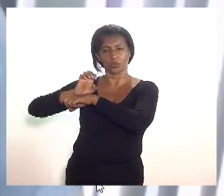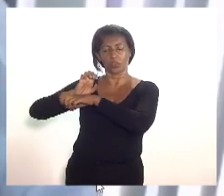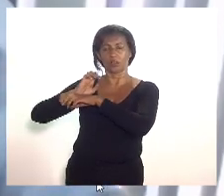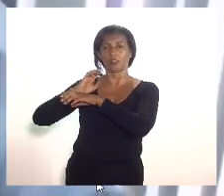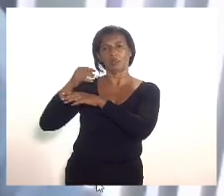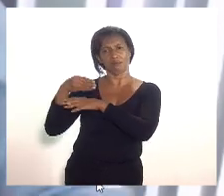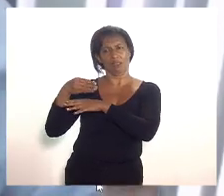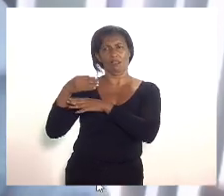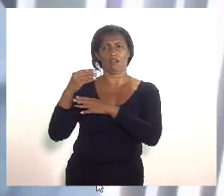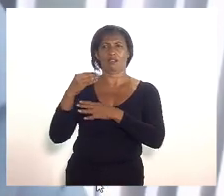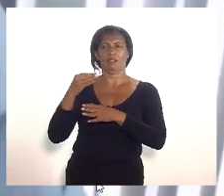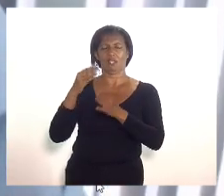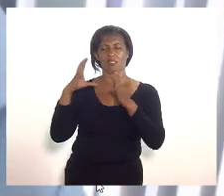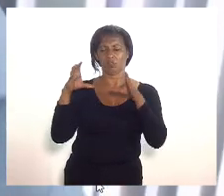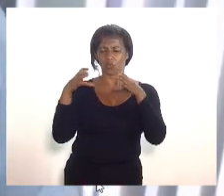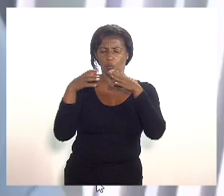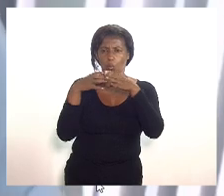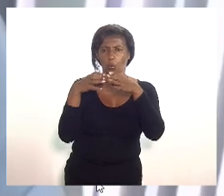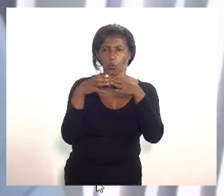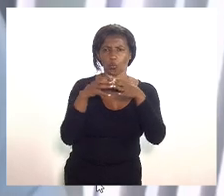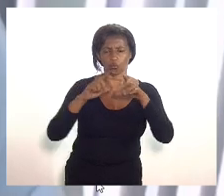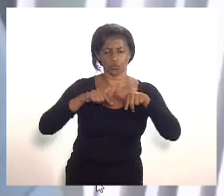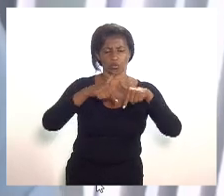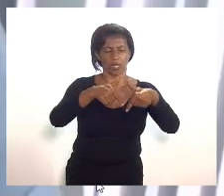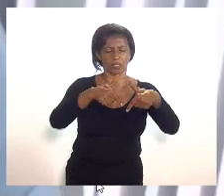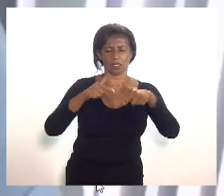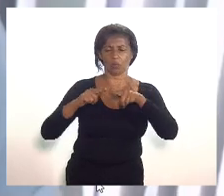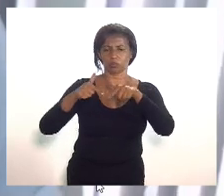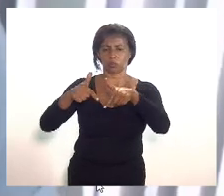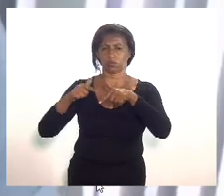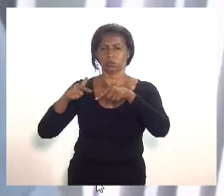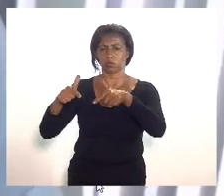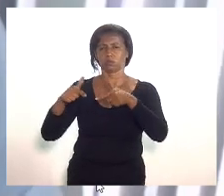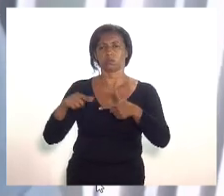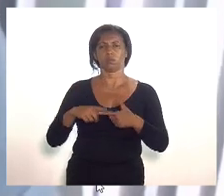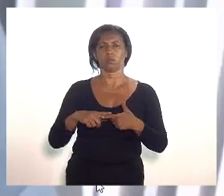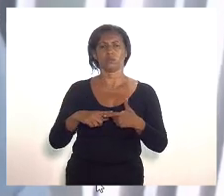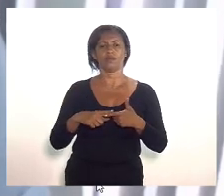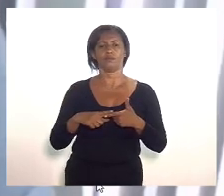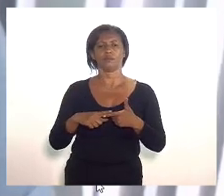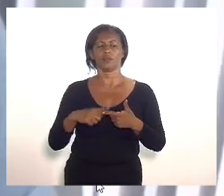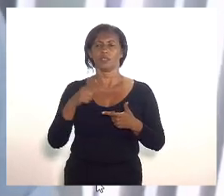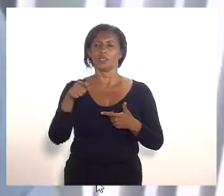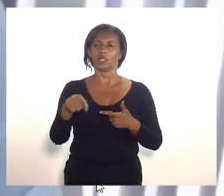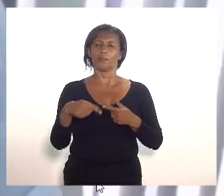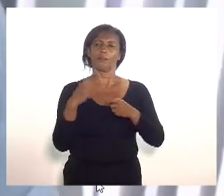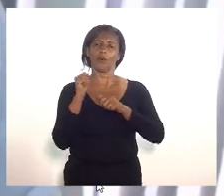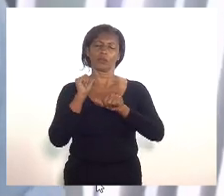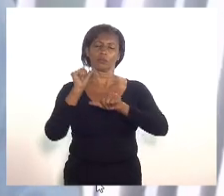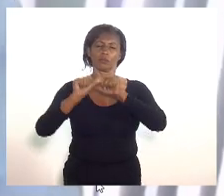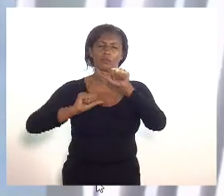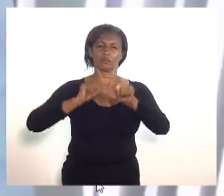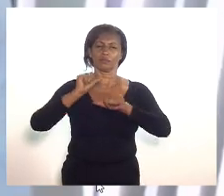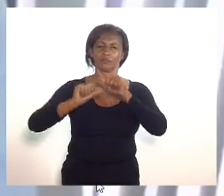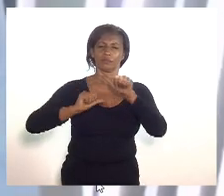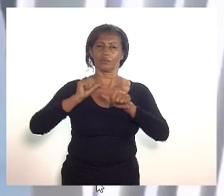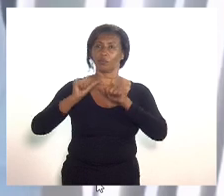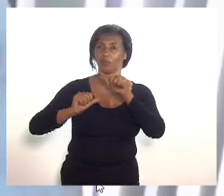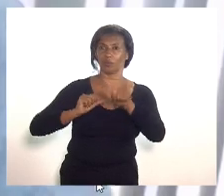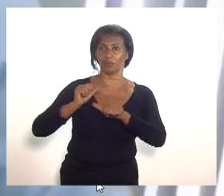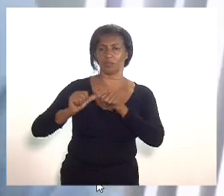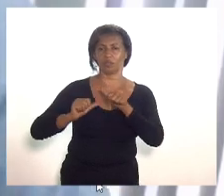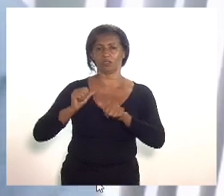medidas também um conjunto de ações que possam Felipe Eleomar Luiz Paulo mitigar esses danos porque